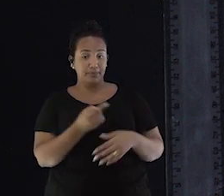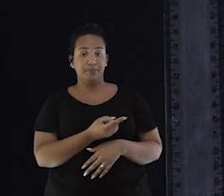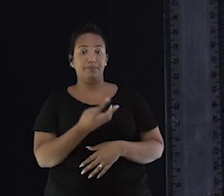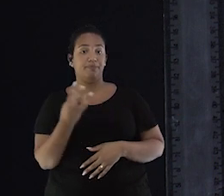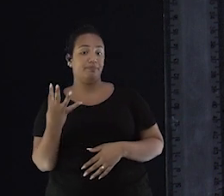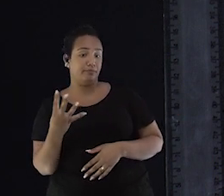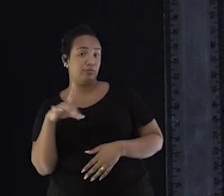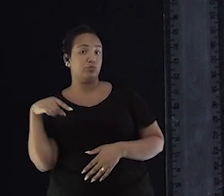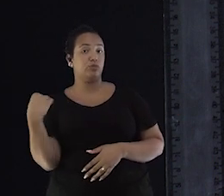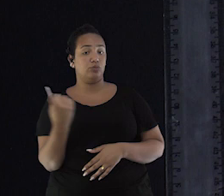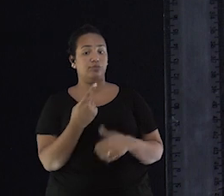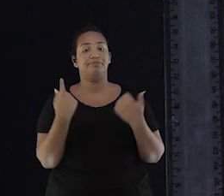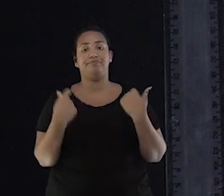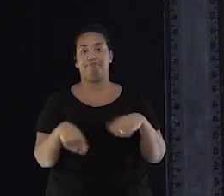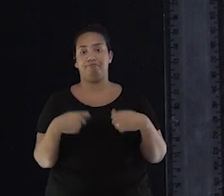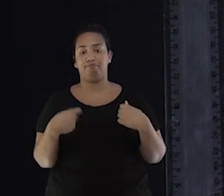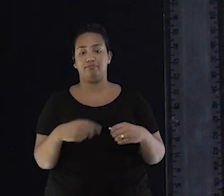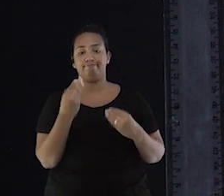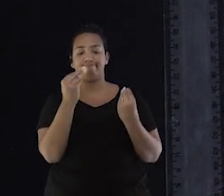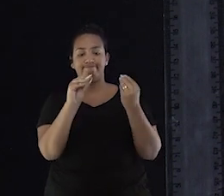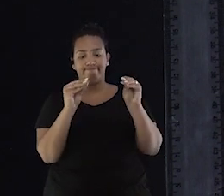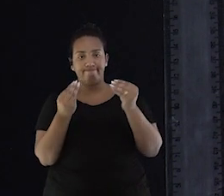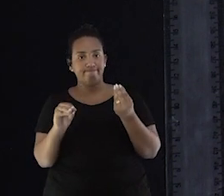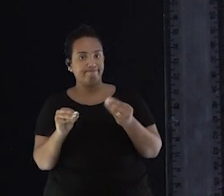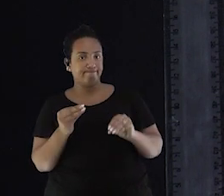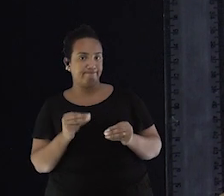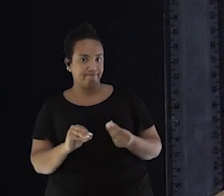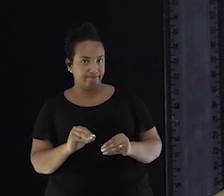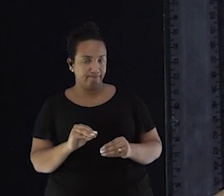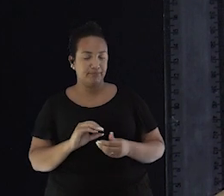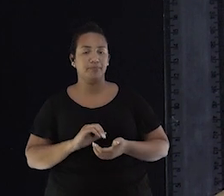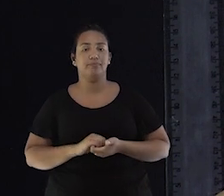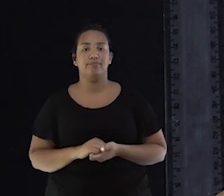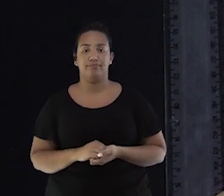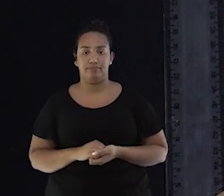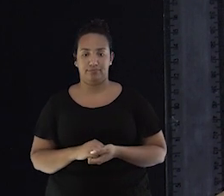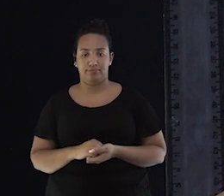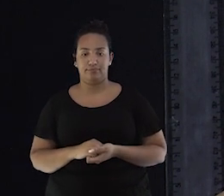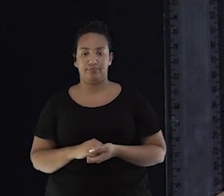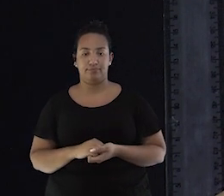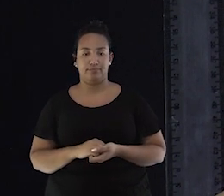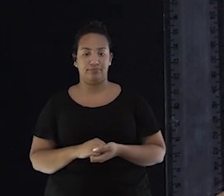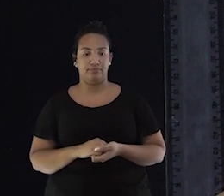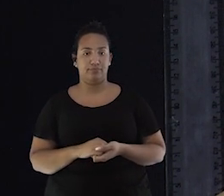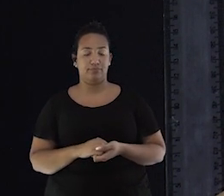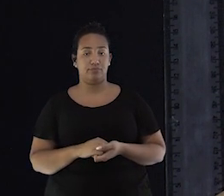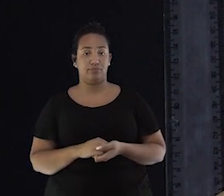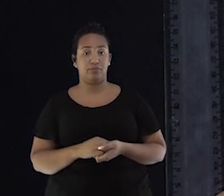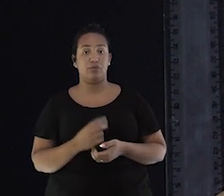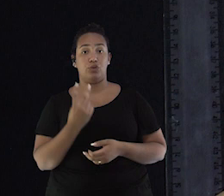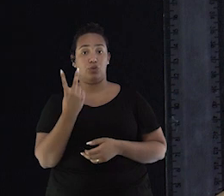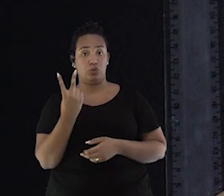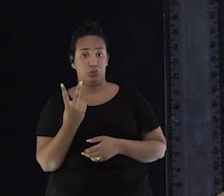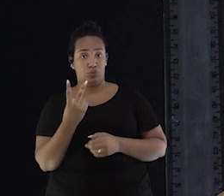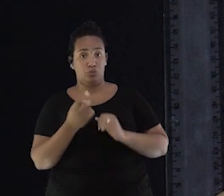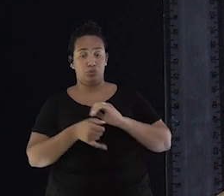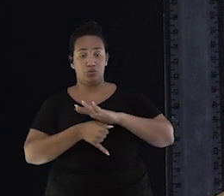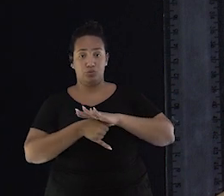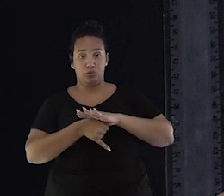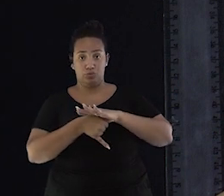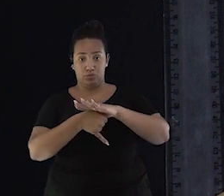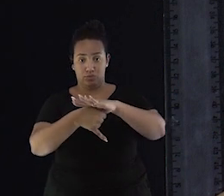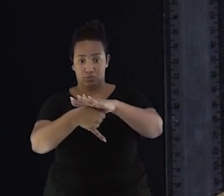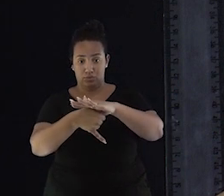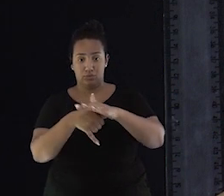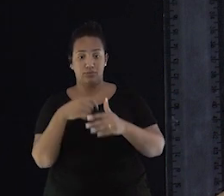que precisamos para posicionar no nosso jogo. São dois submarinos que possuem dois